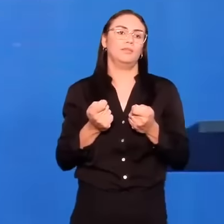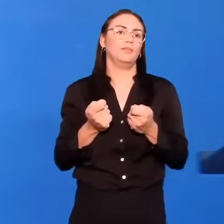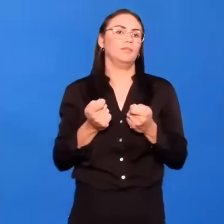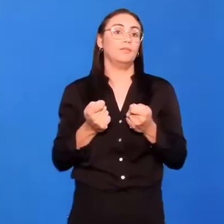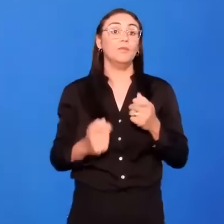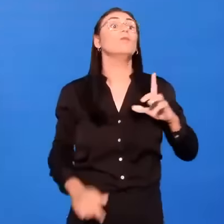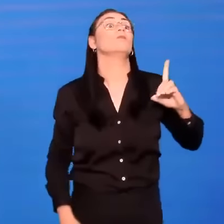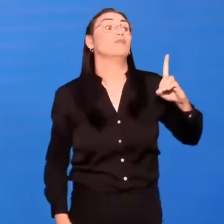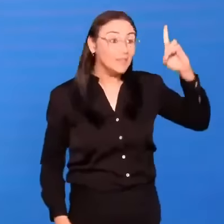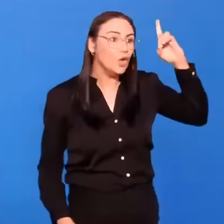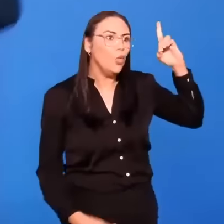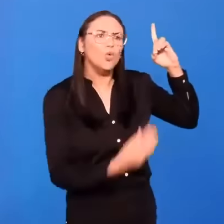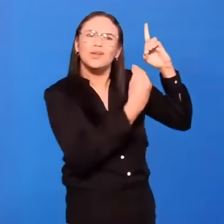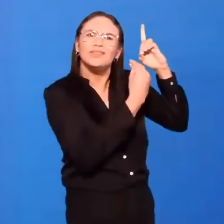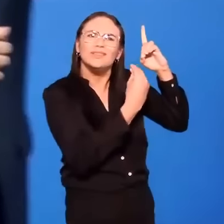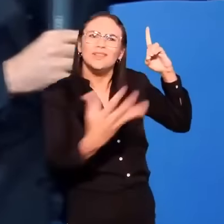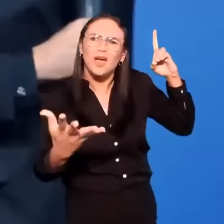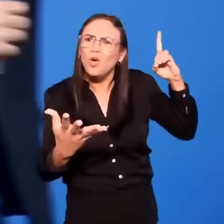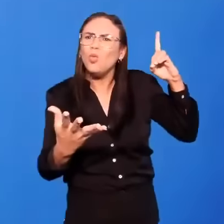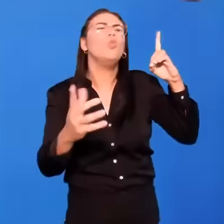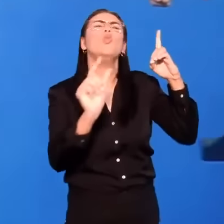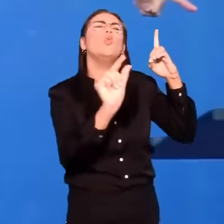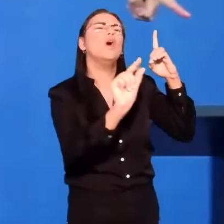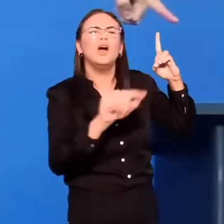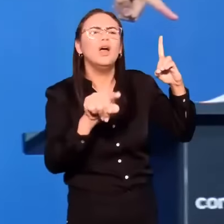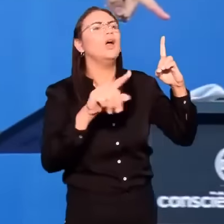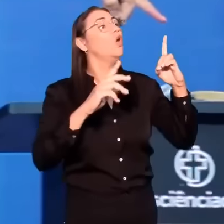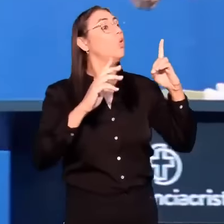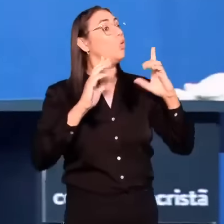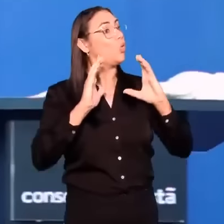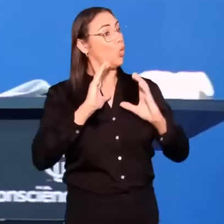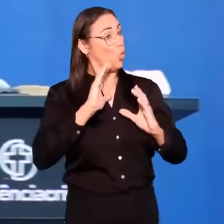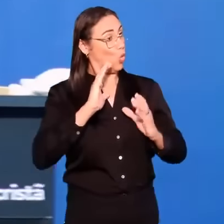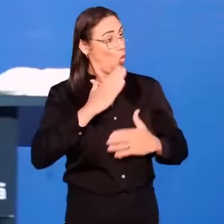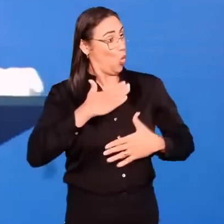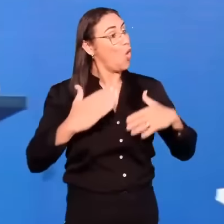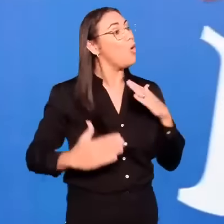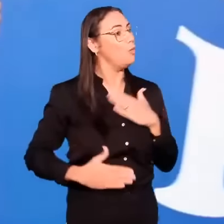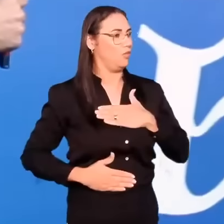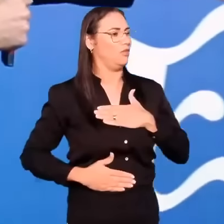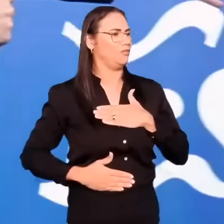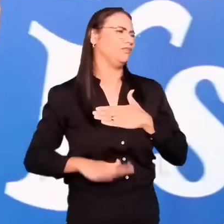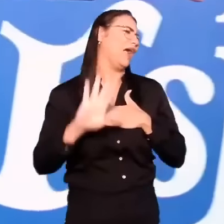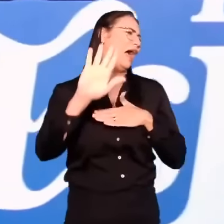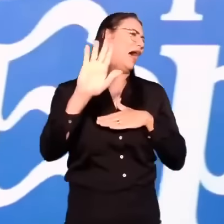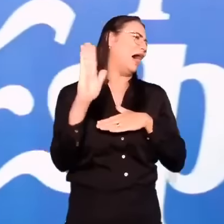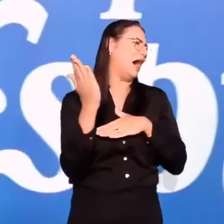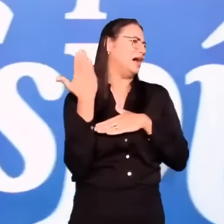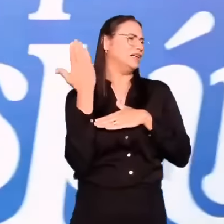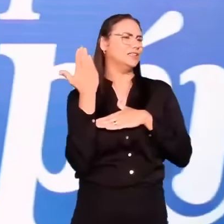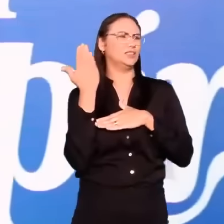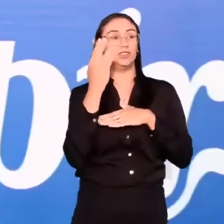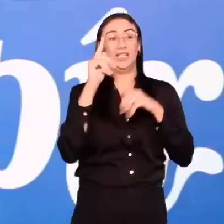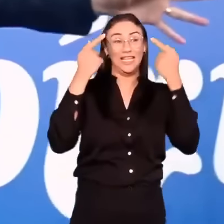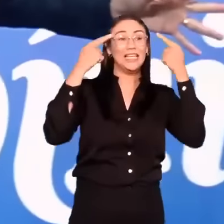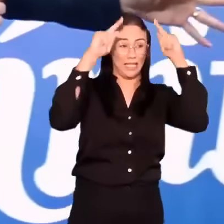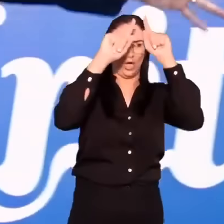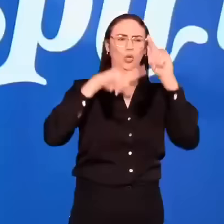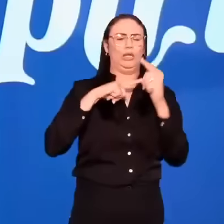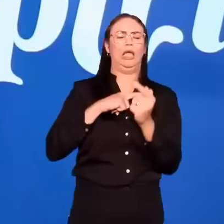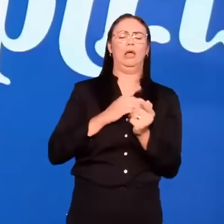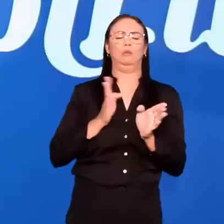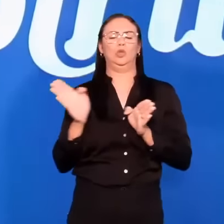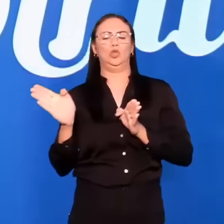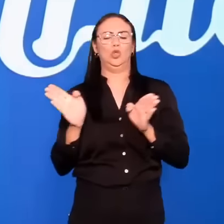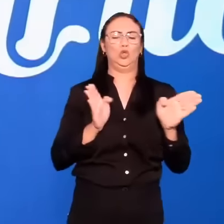Deus nos deu um corpo. o problema deles o quê? Do contexto grego. Havia um dualismo grego. Que ensinava. Que só o espírito é